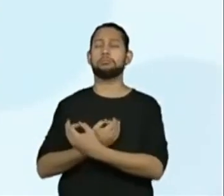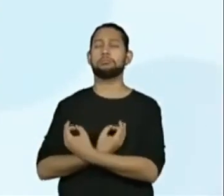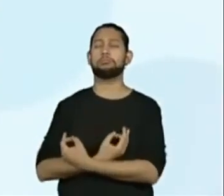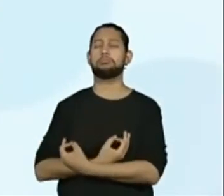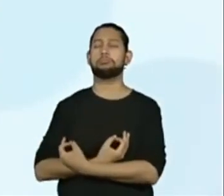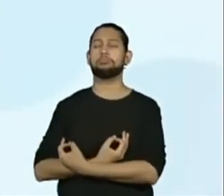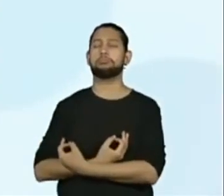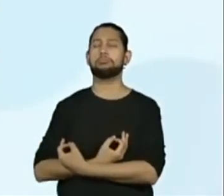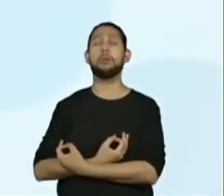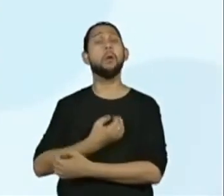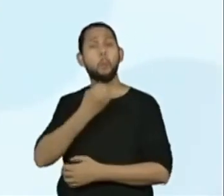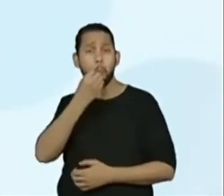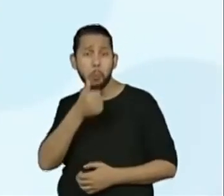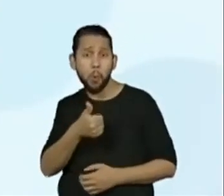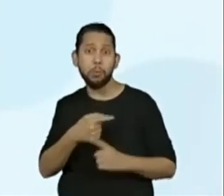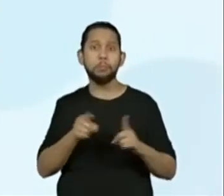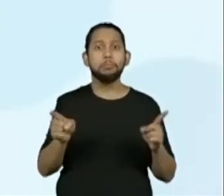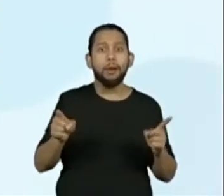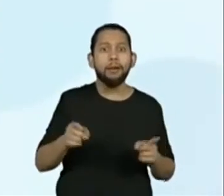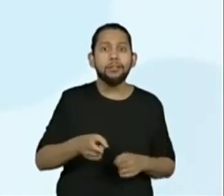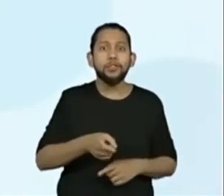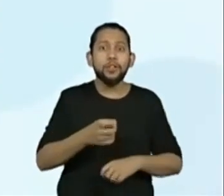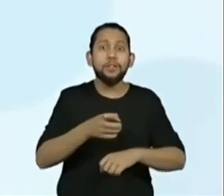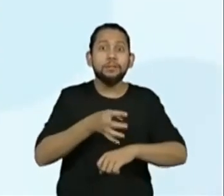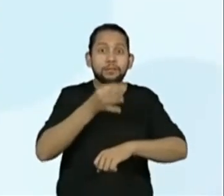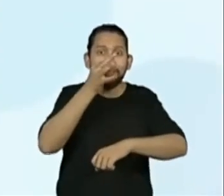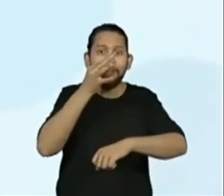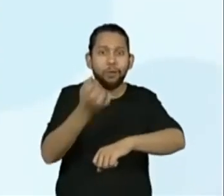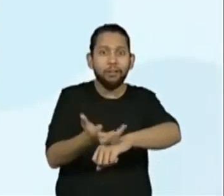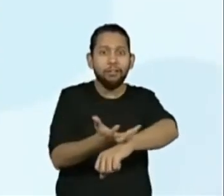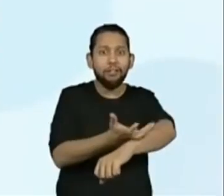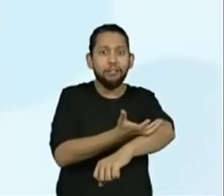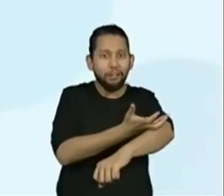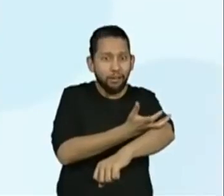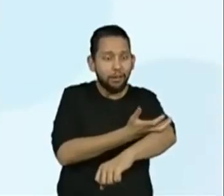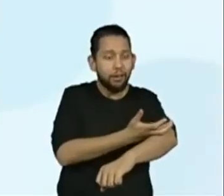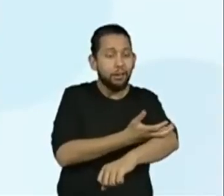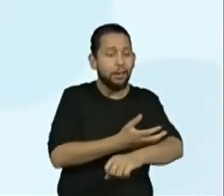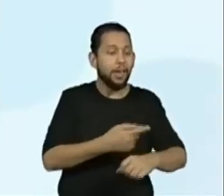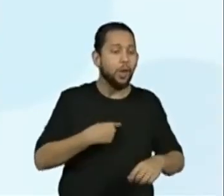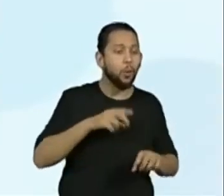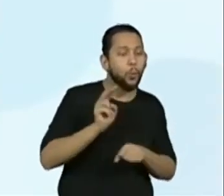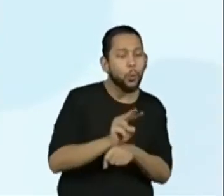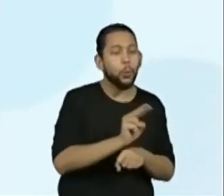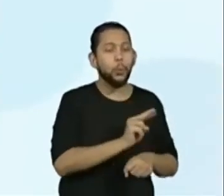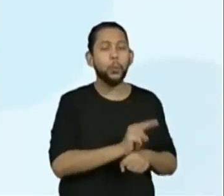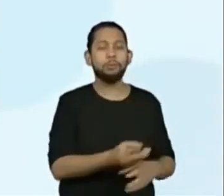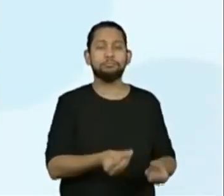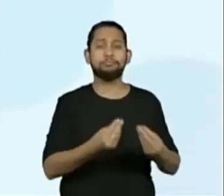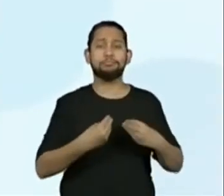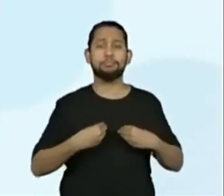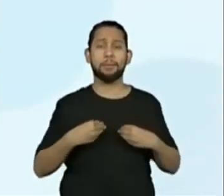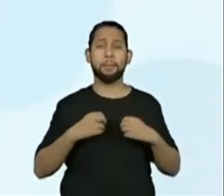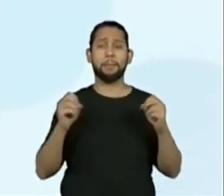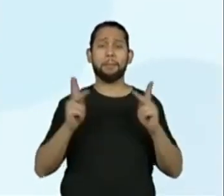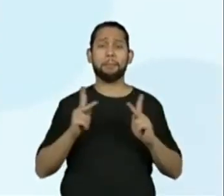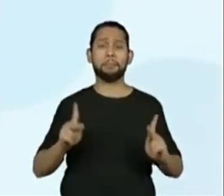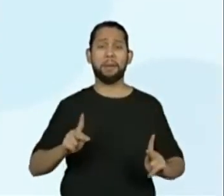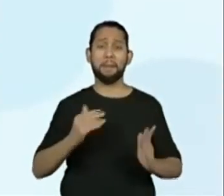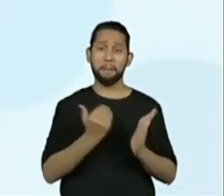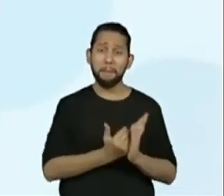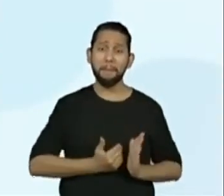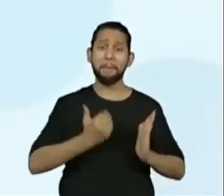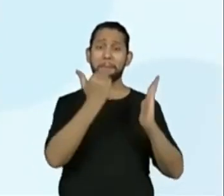verde pode te deixar mais feliz e relaxado. Interessante isso. É isso que mostra uma pesquisa feita por